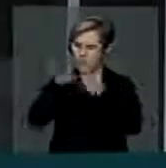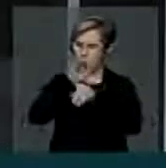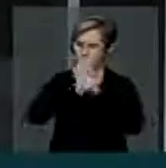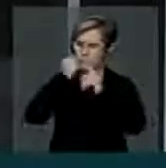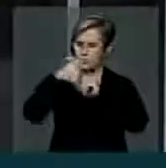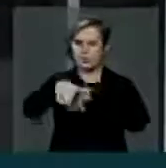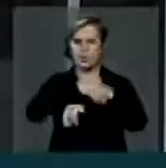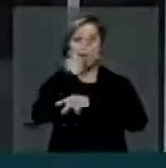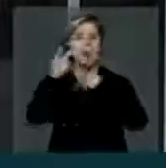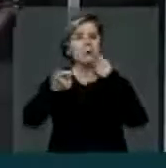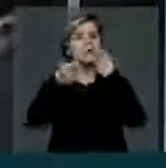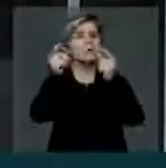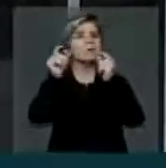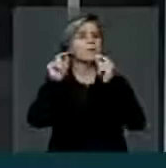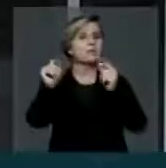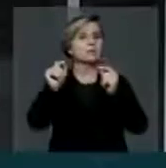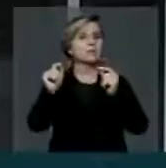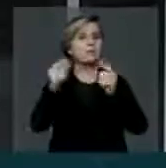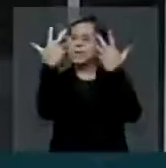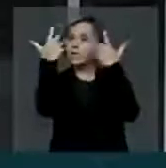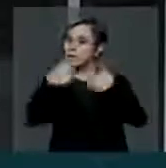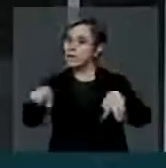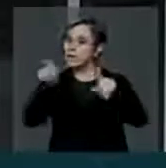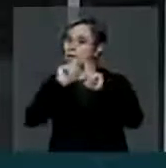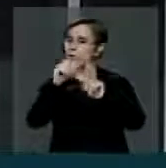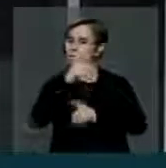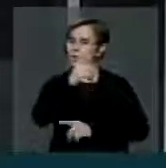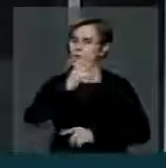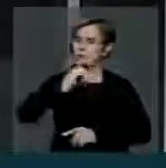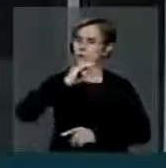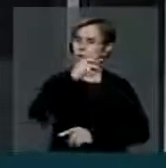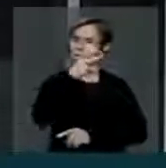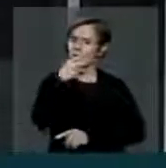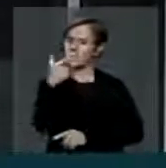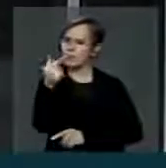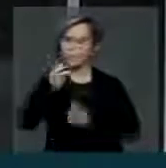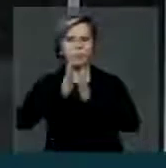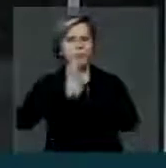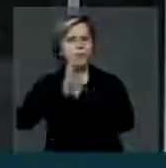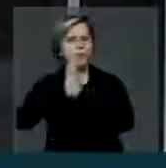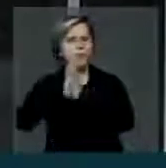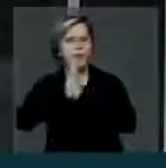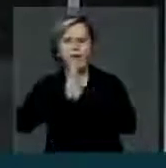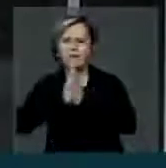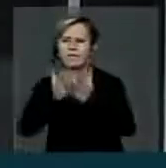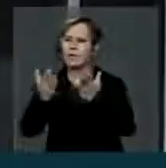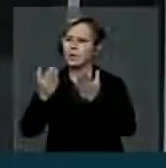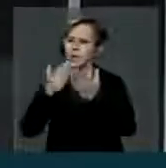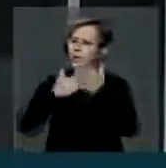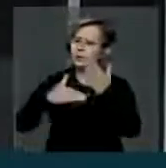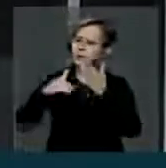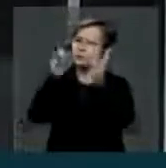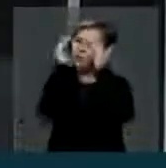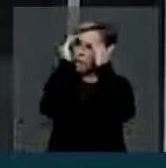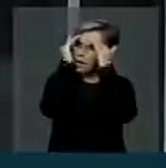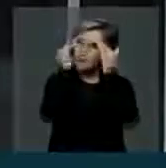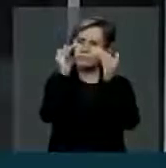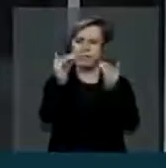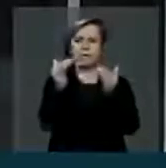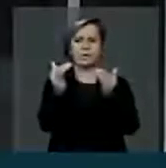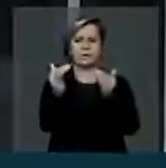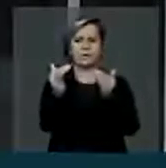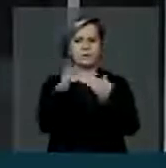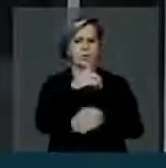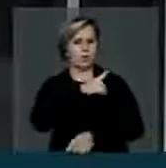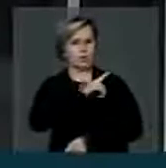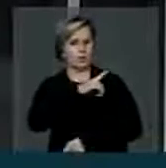dizendo, não a PEC 37, pelo amor de Deus, com todo o respeito, que os